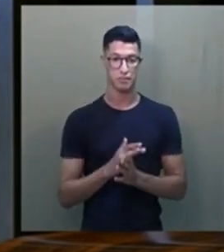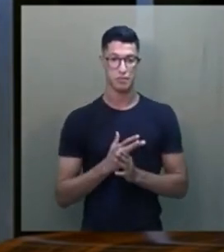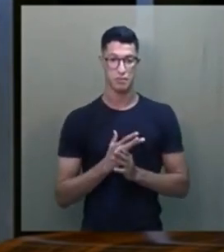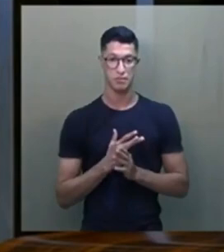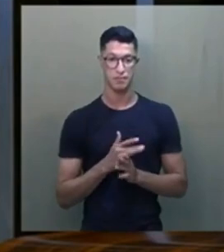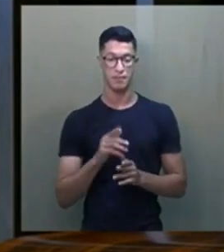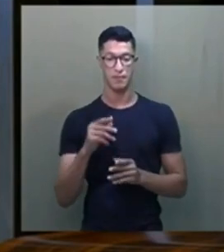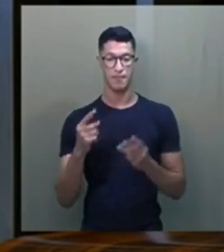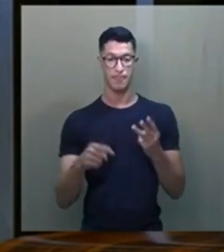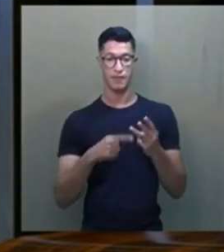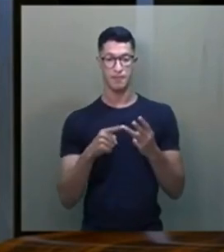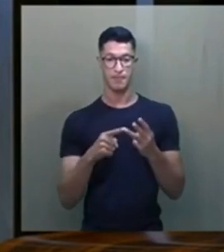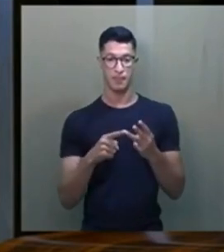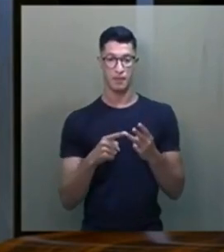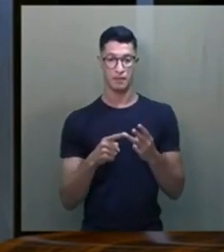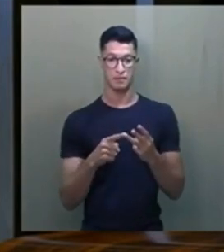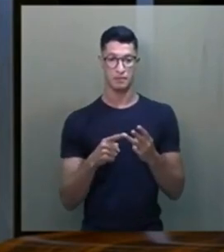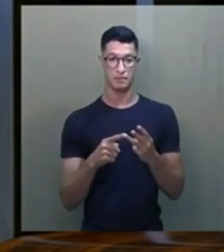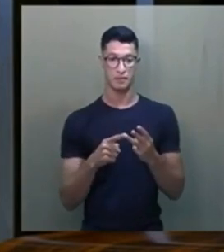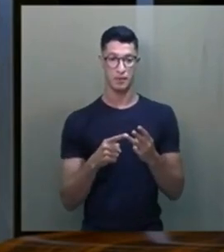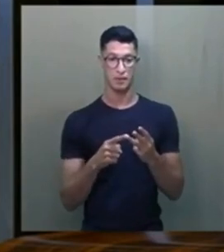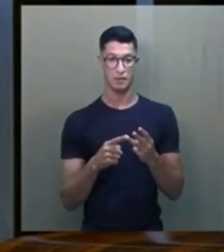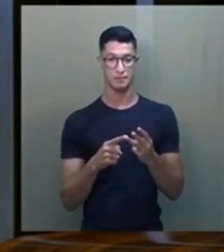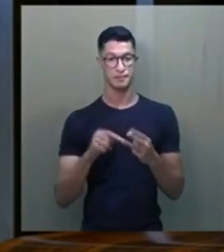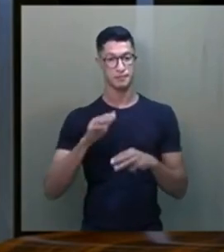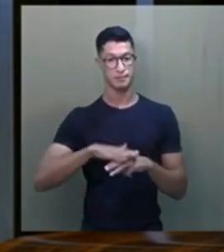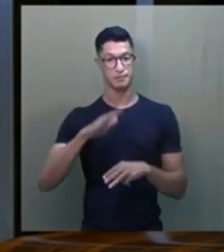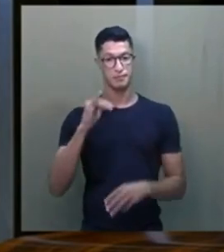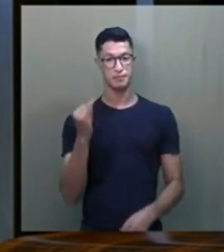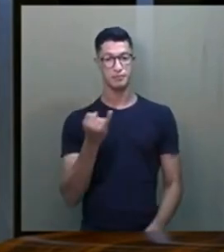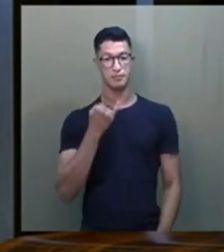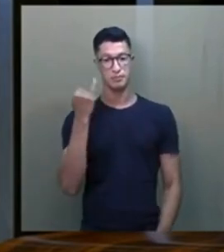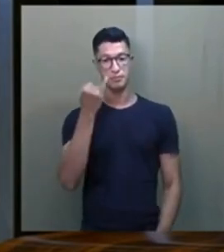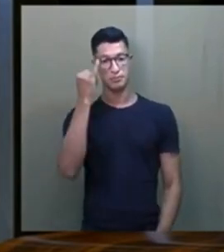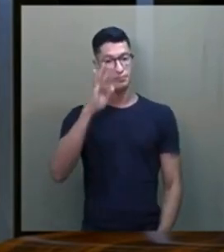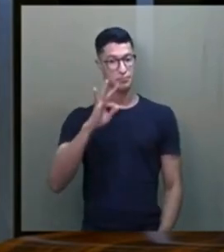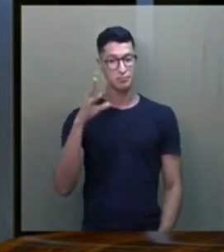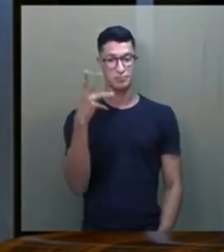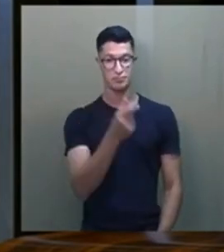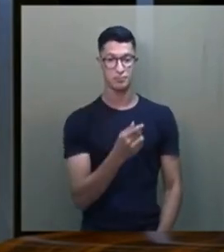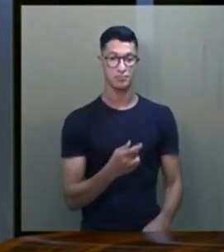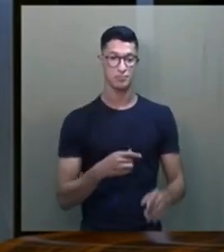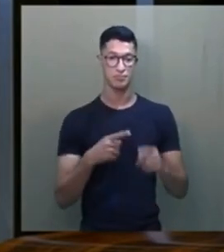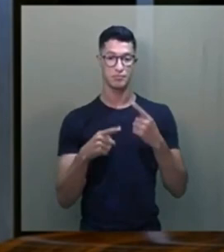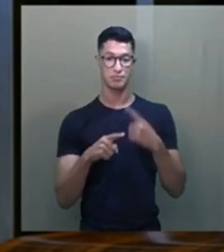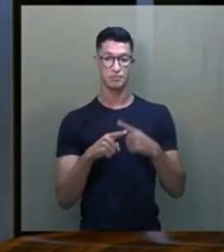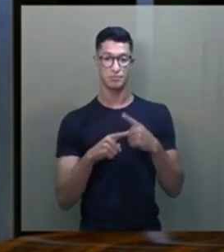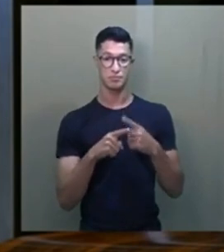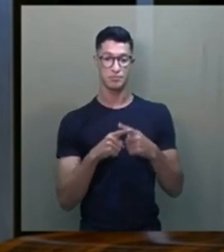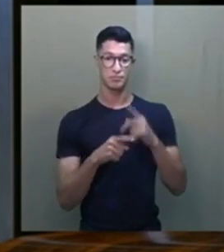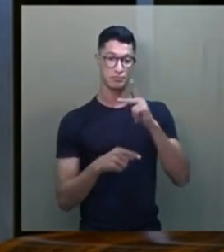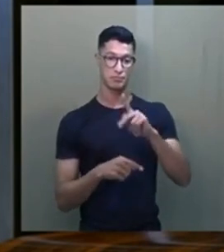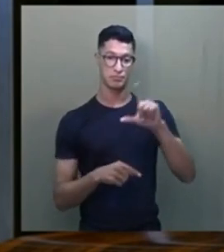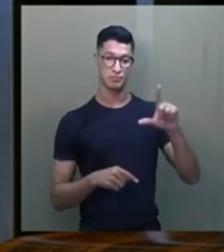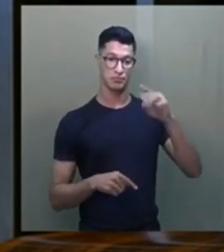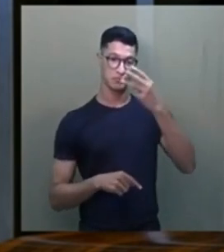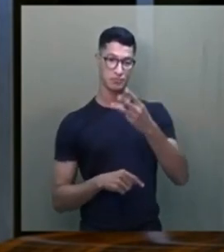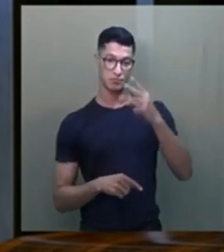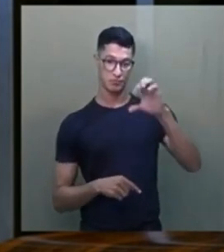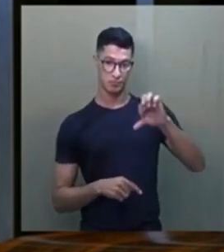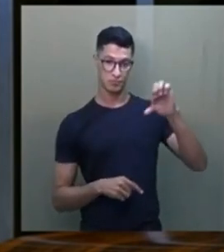Terceira lição, e a mais importante de todas, porque o PL 399,